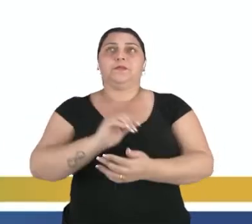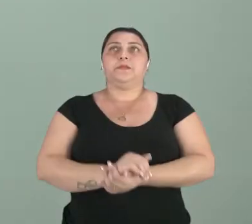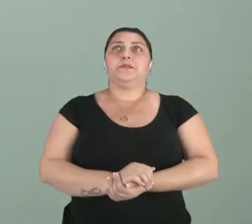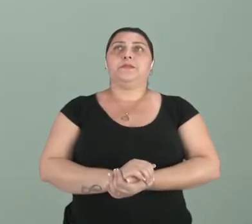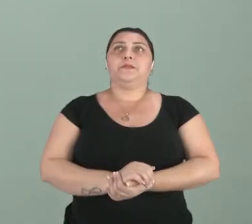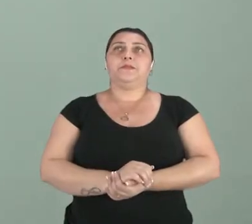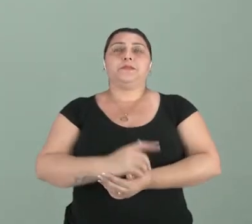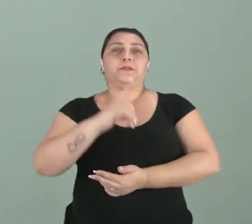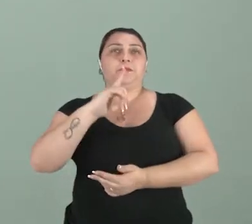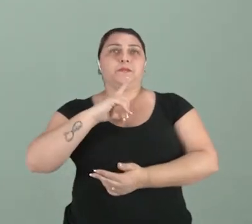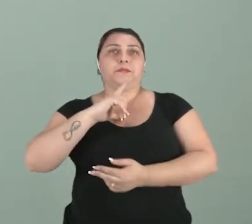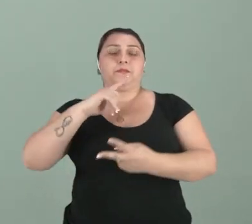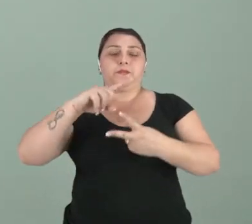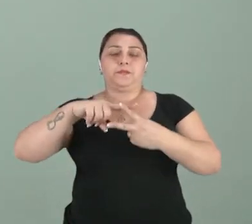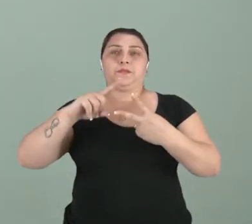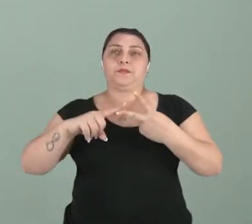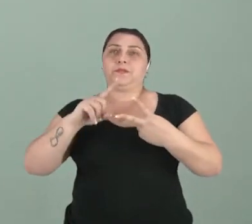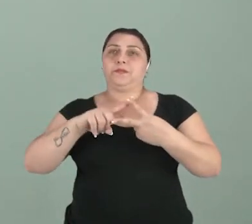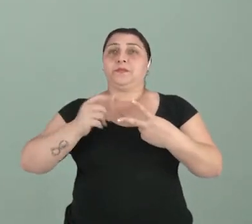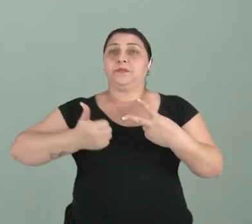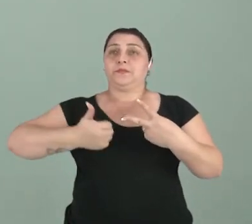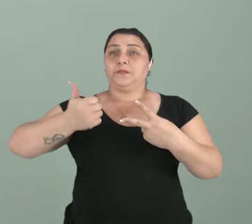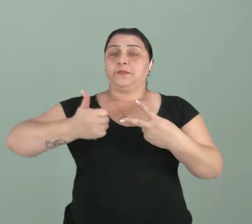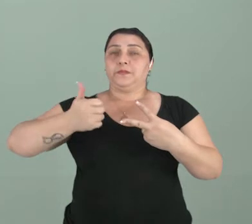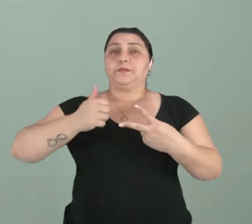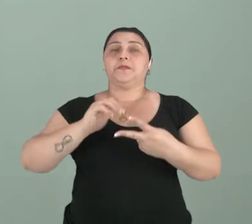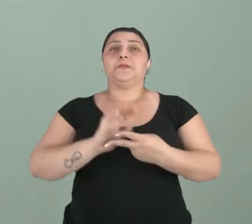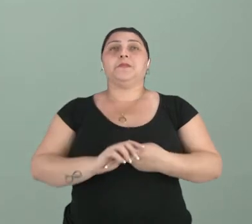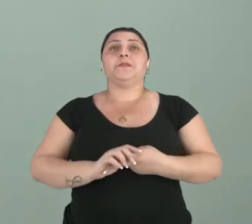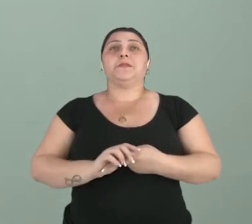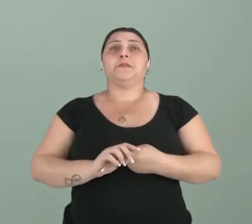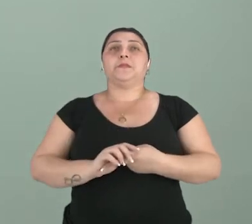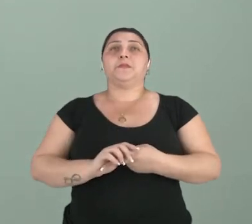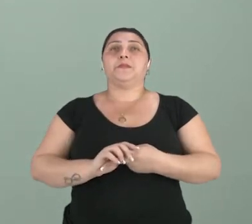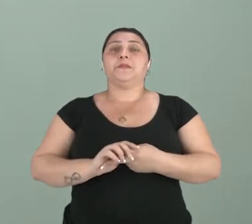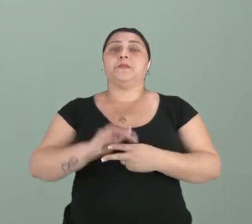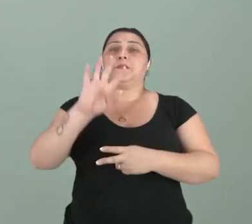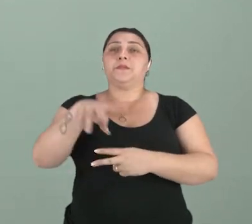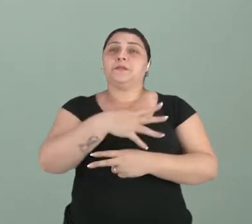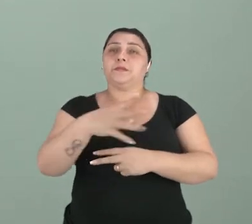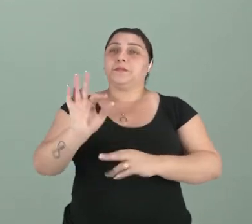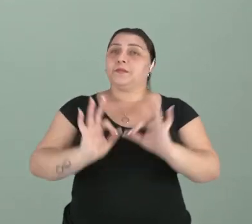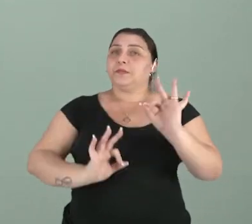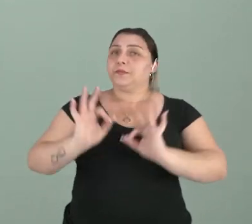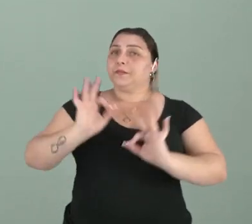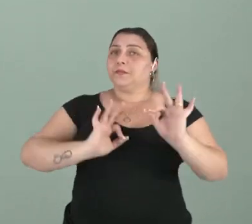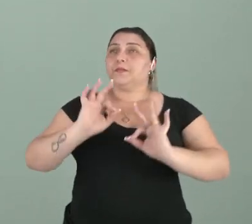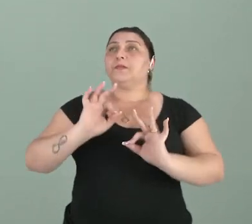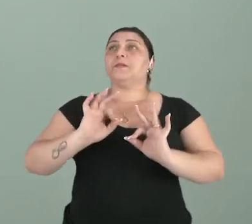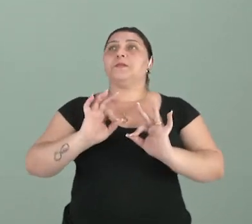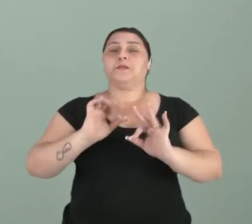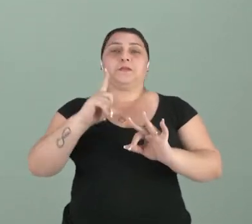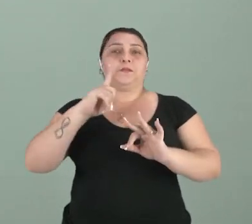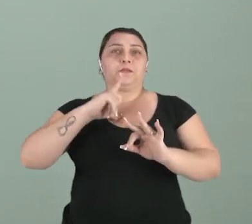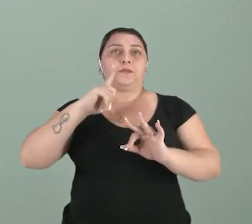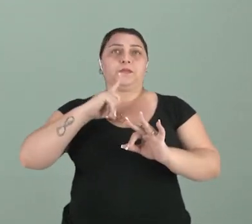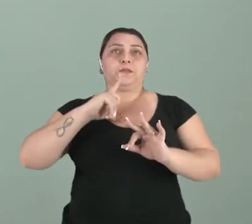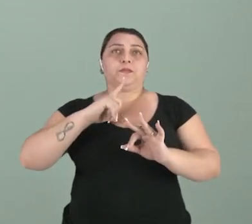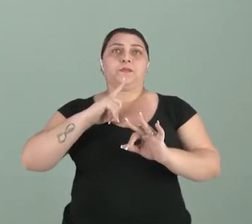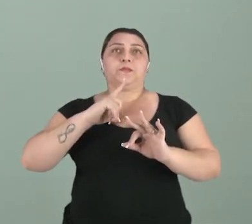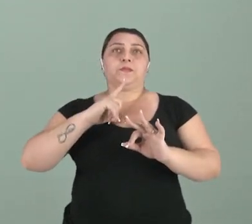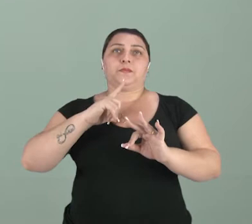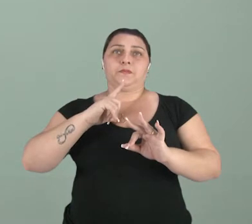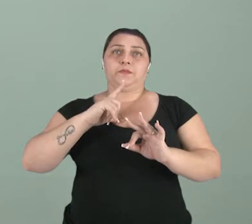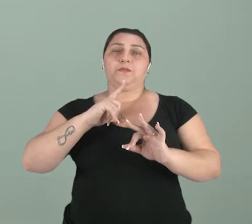Para isso, nós temos dois passos. O primeiro deles é construir uma tabela, onde nós vamos trabalhar o